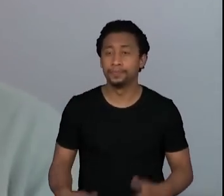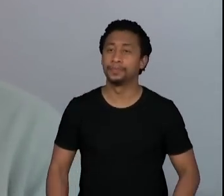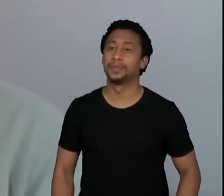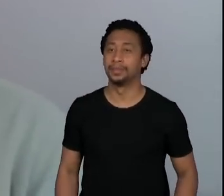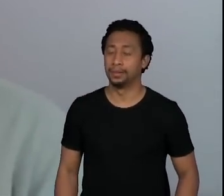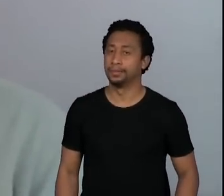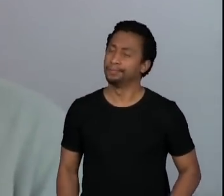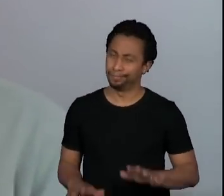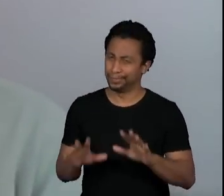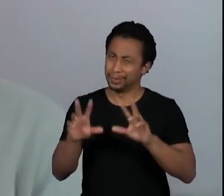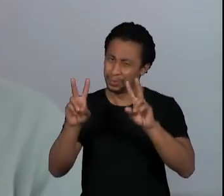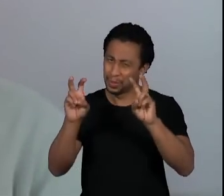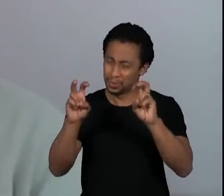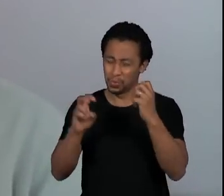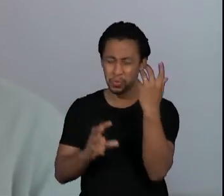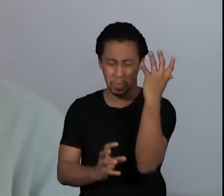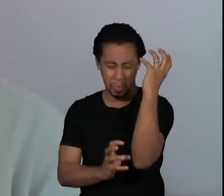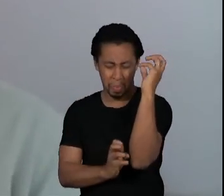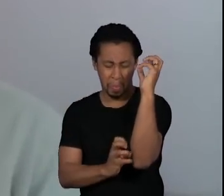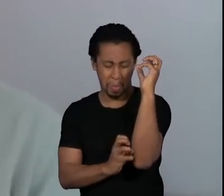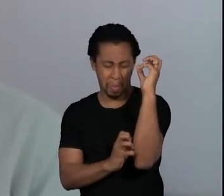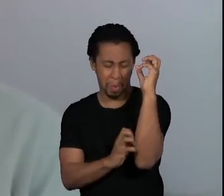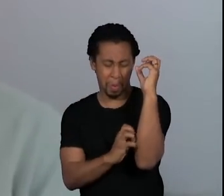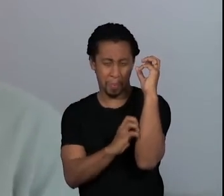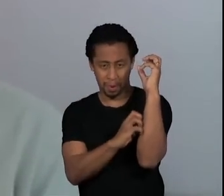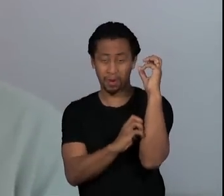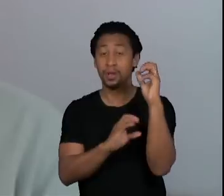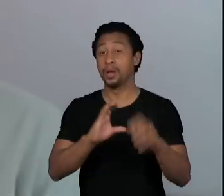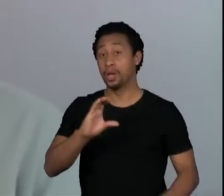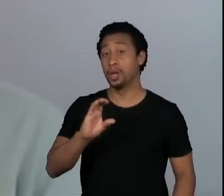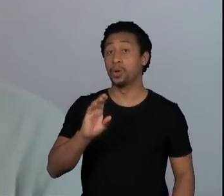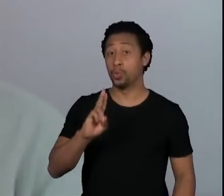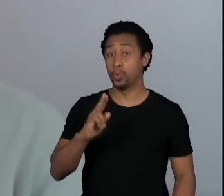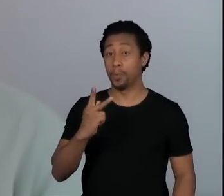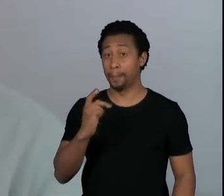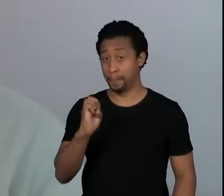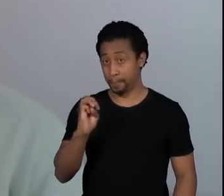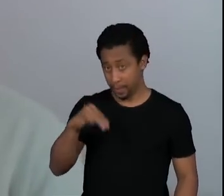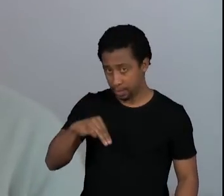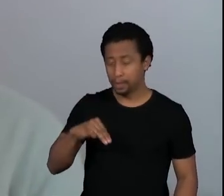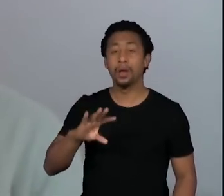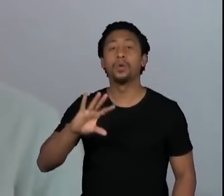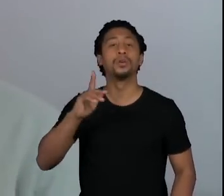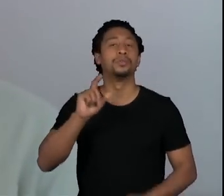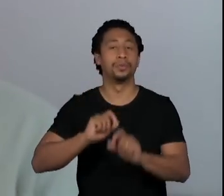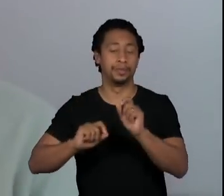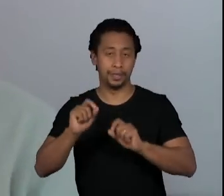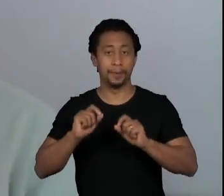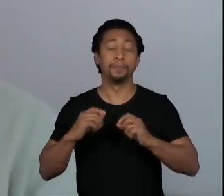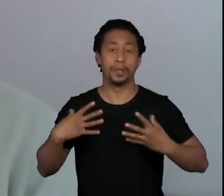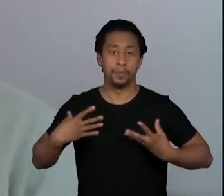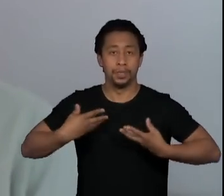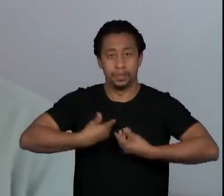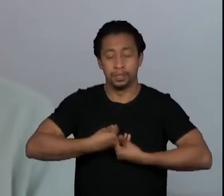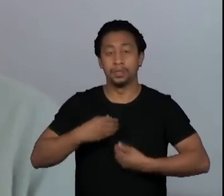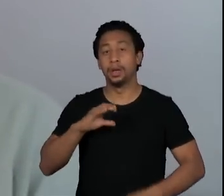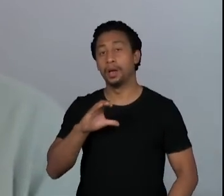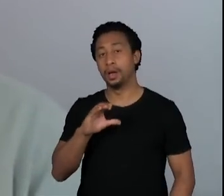veio de uma fala da ministra Carmen Lúcia, do STF, que ela estava discutindo sobre a questão ambiental no Brasil.